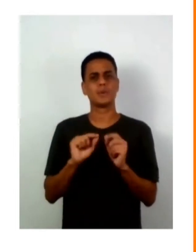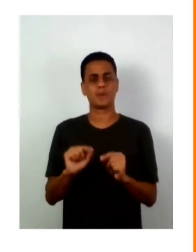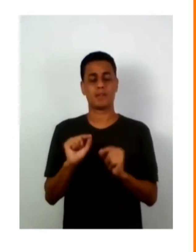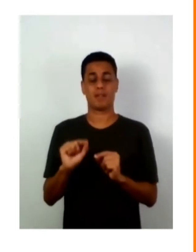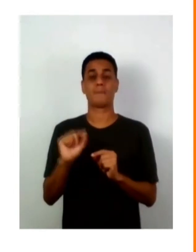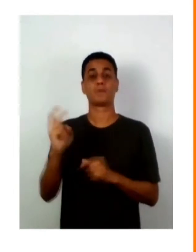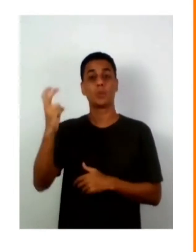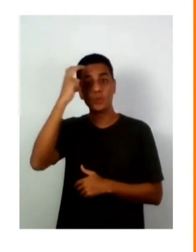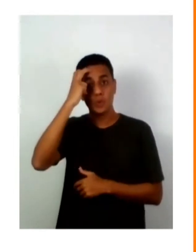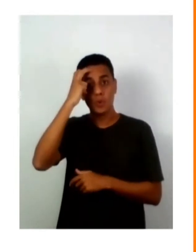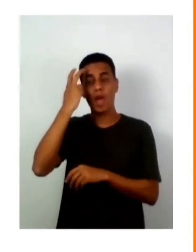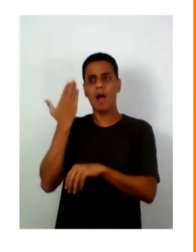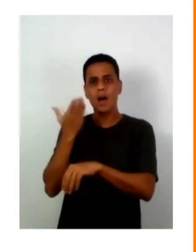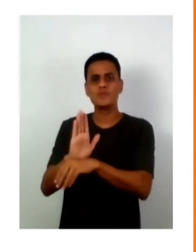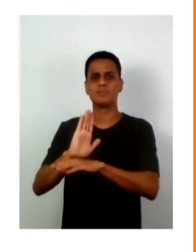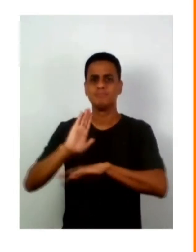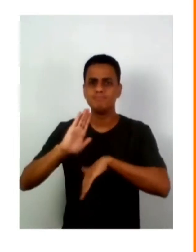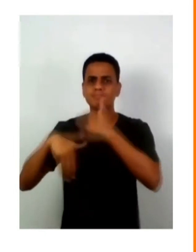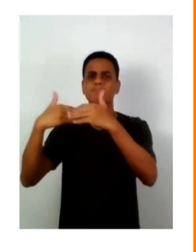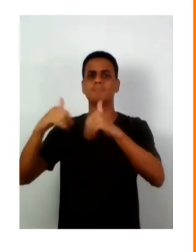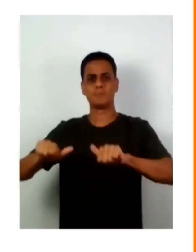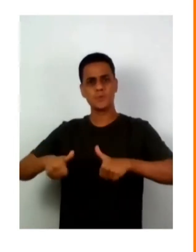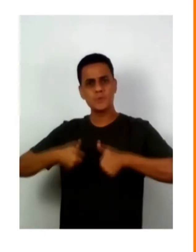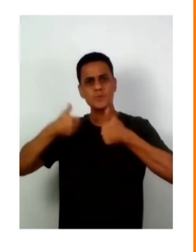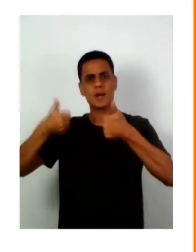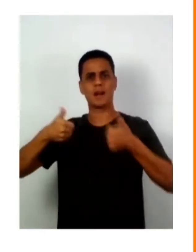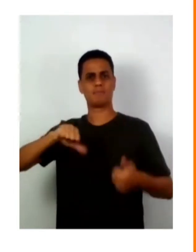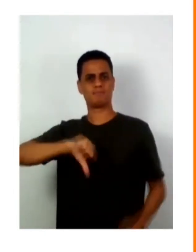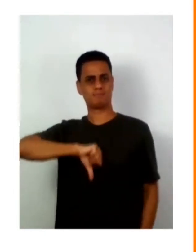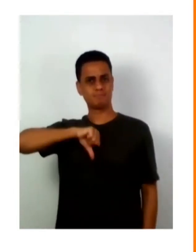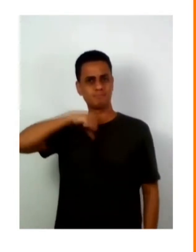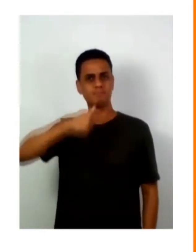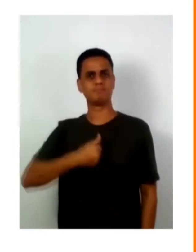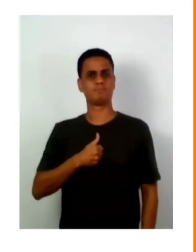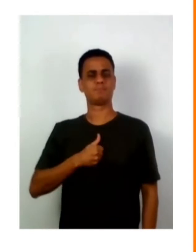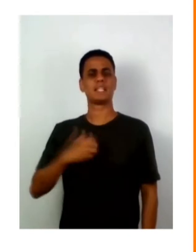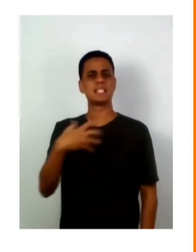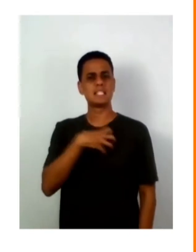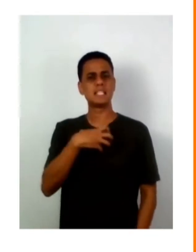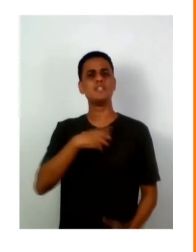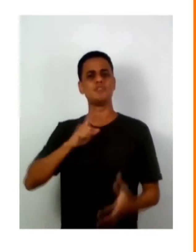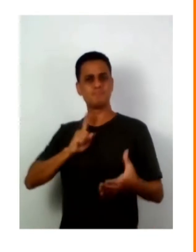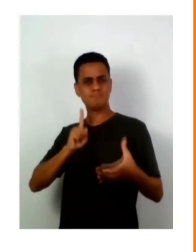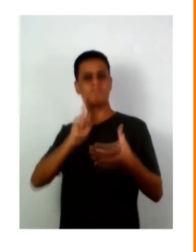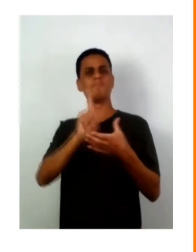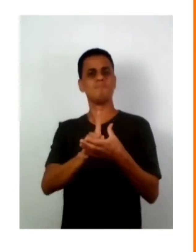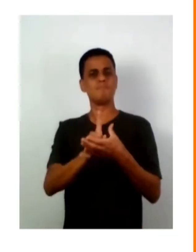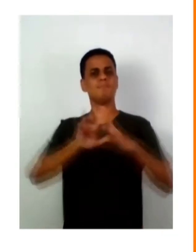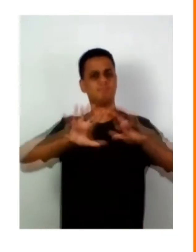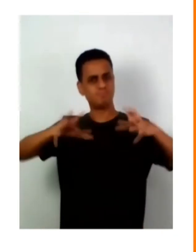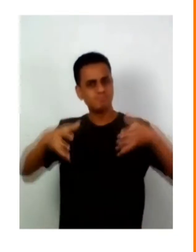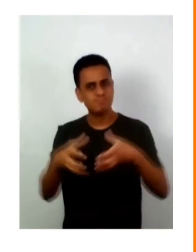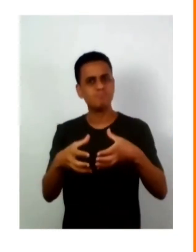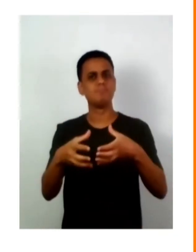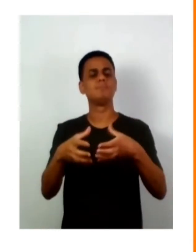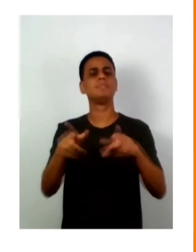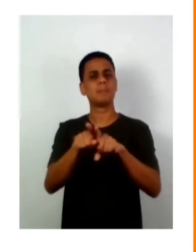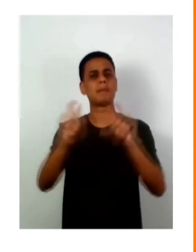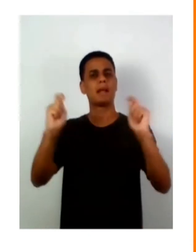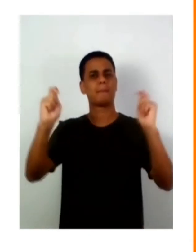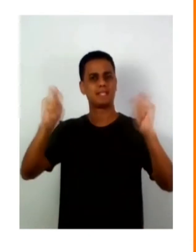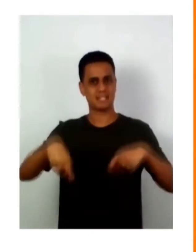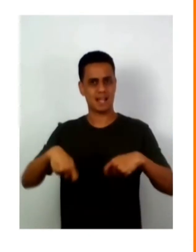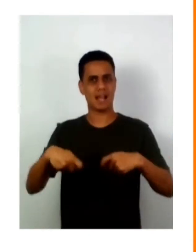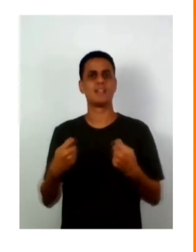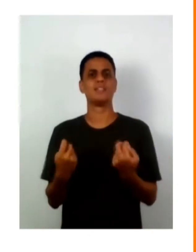No entanto, a cultura, para nós, traz desenvolvimento de dignidade, cultura, esse senso de